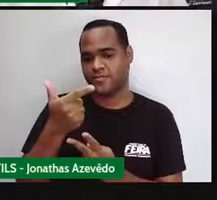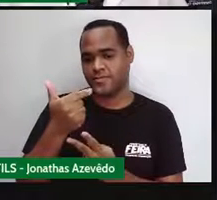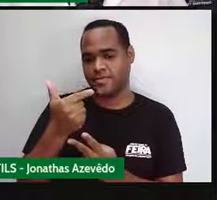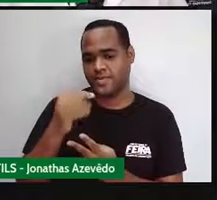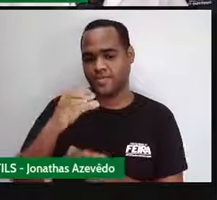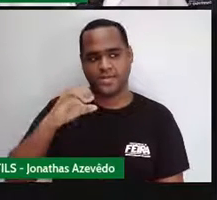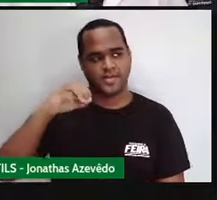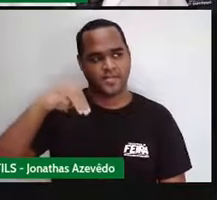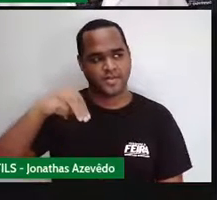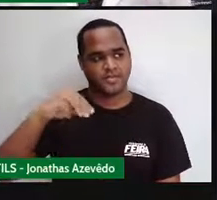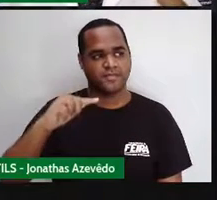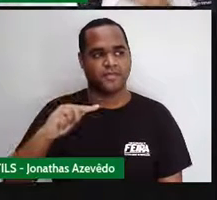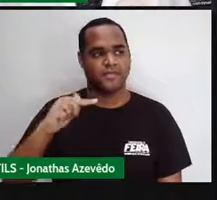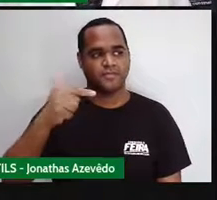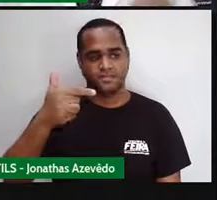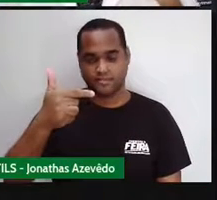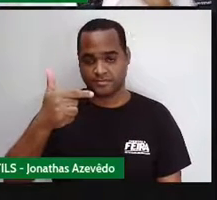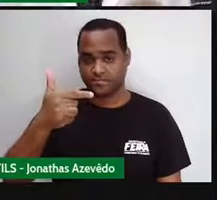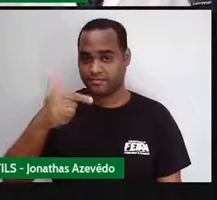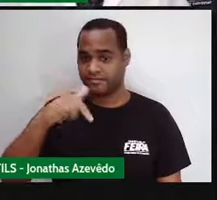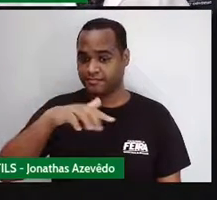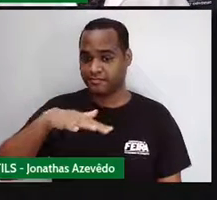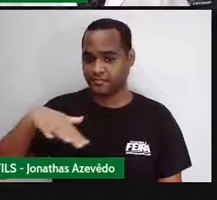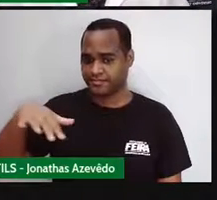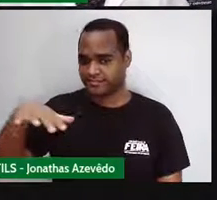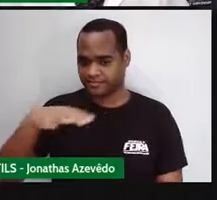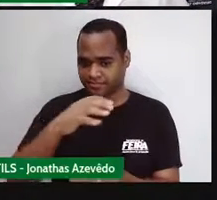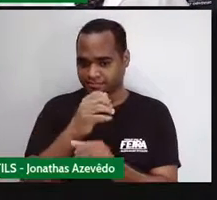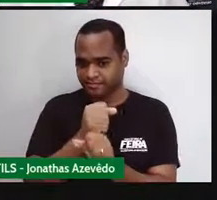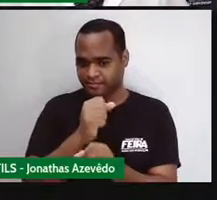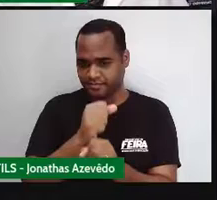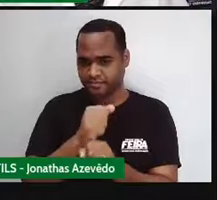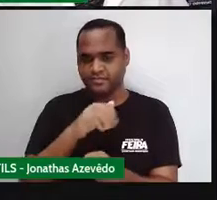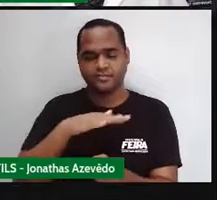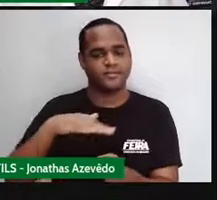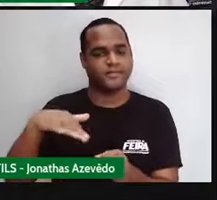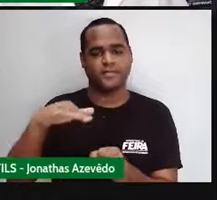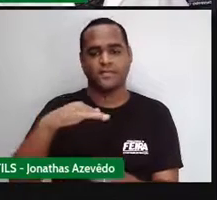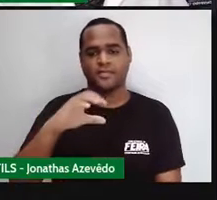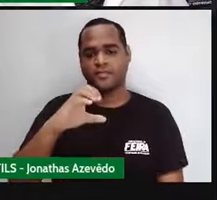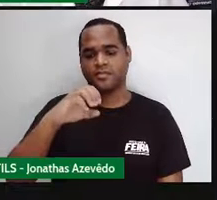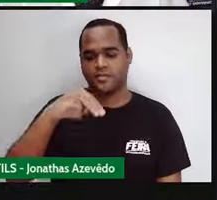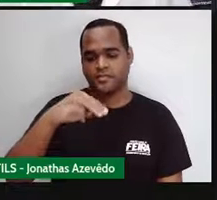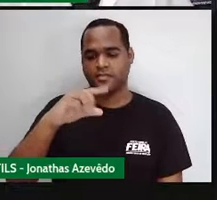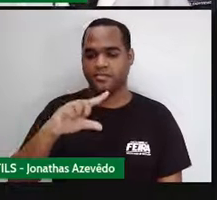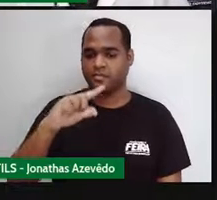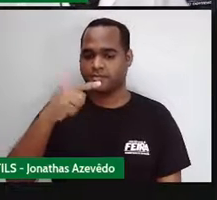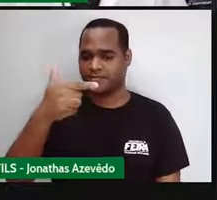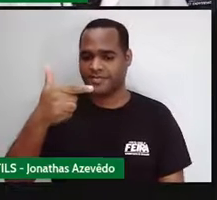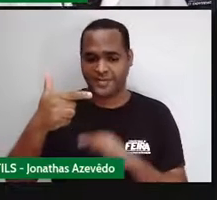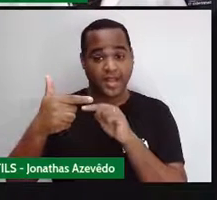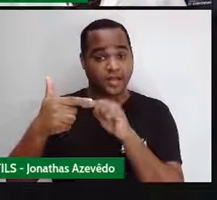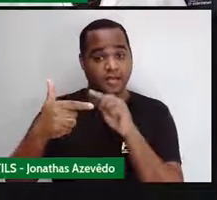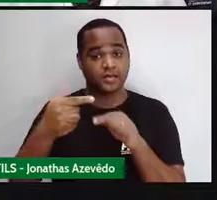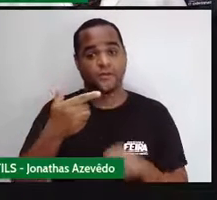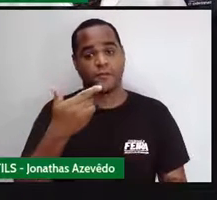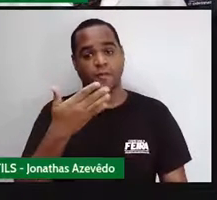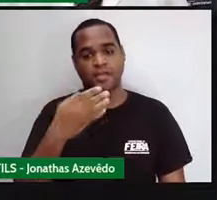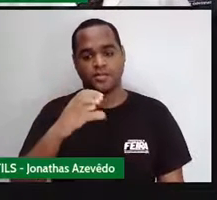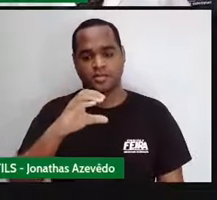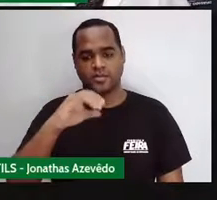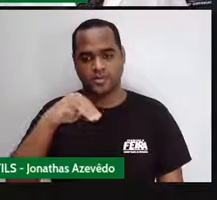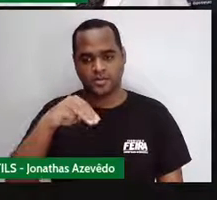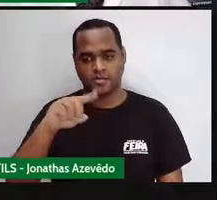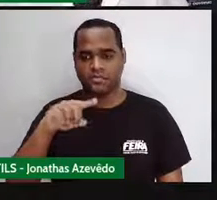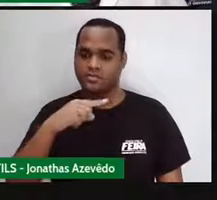que a unidade de área é centímetro quadrado. Então, ali naquele 24 centímetros, está faltando